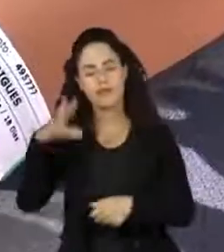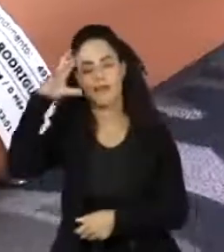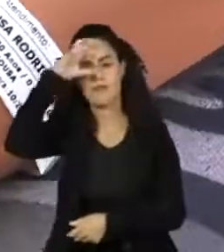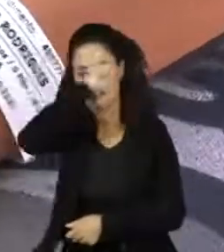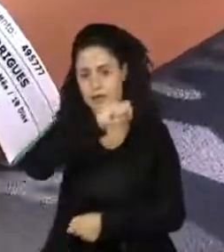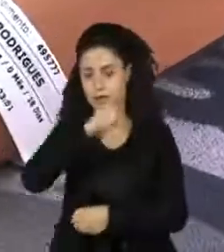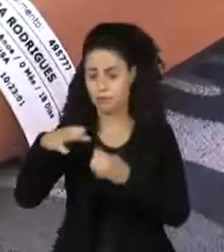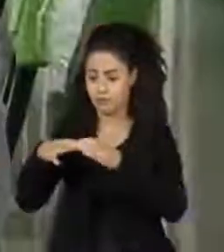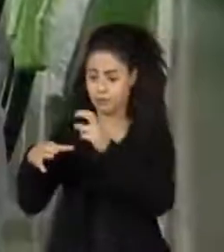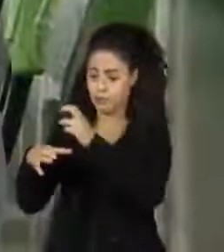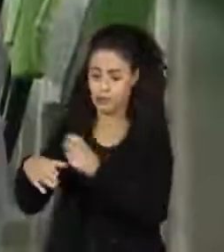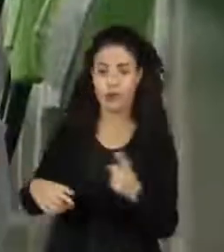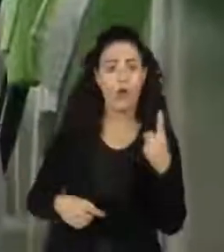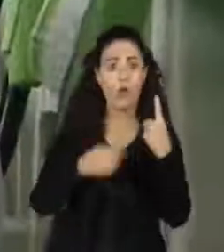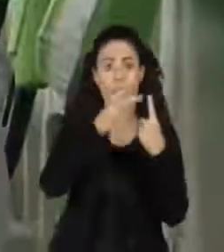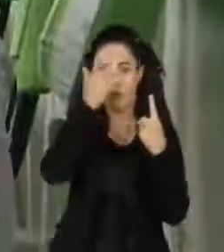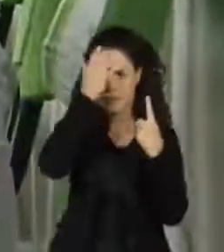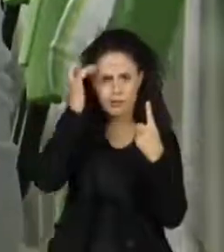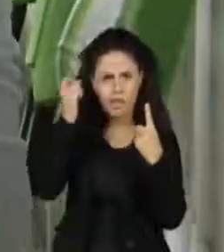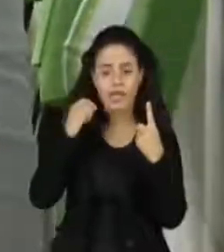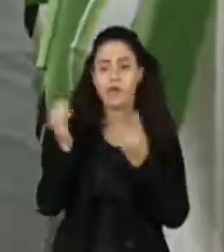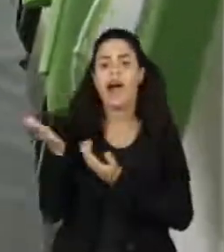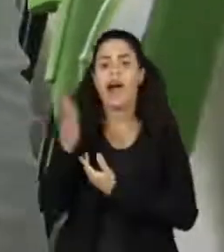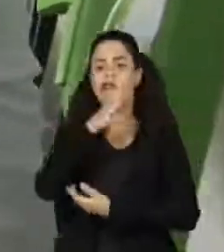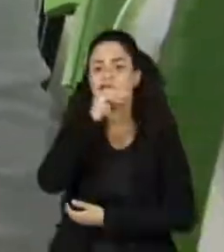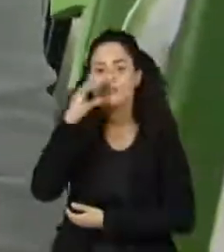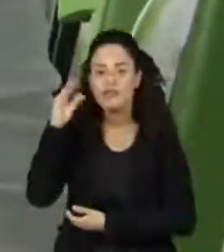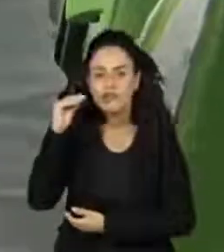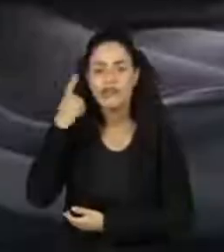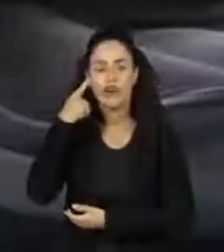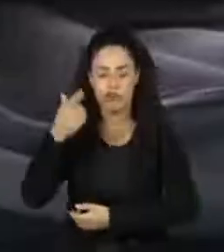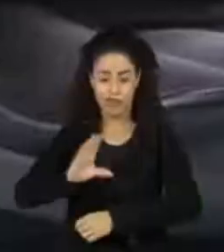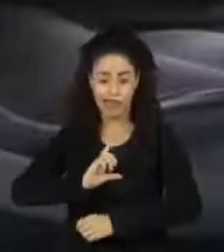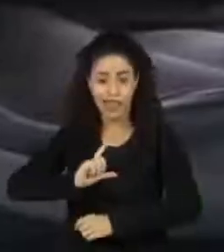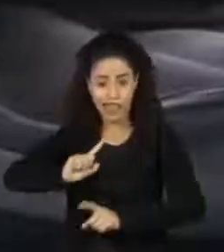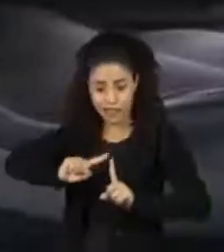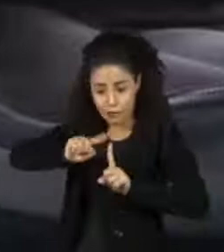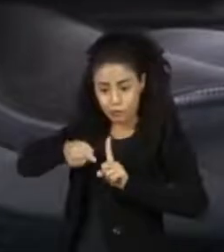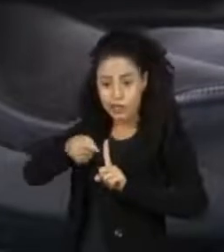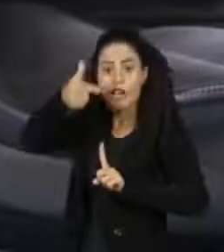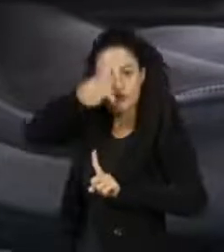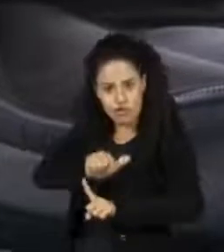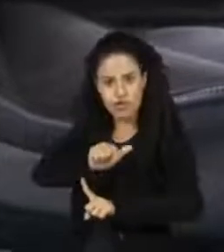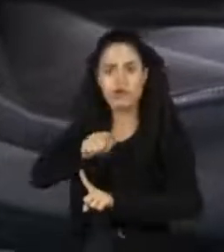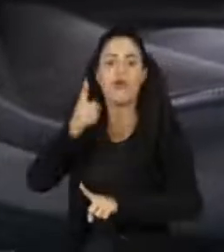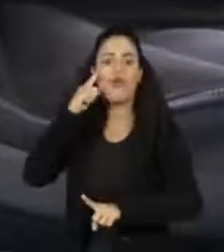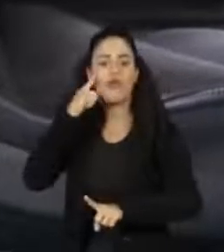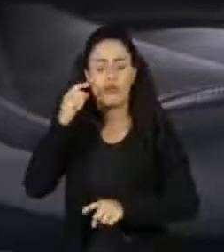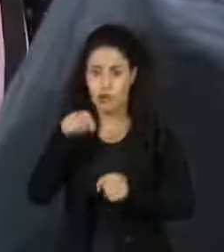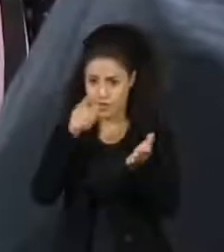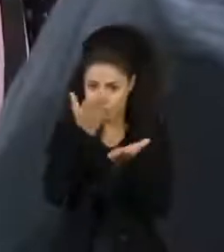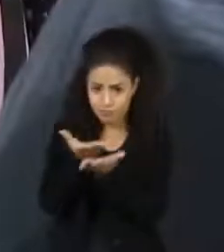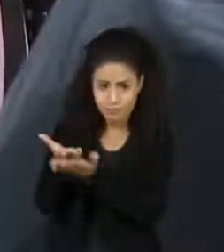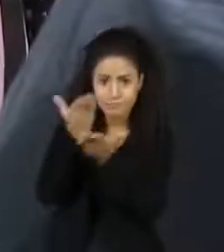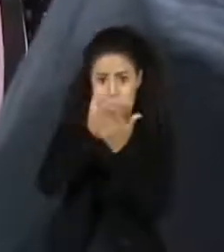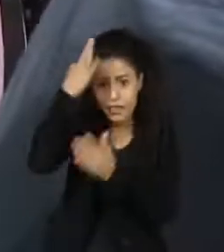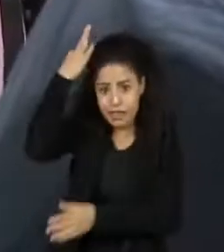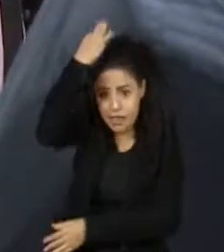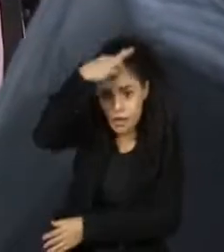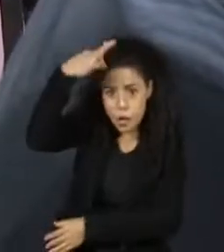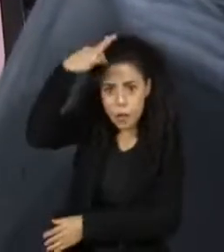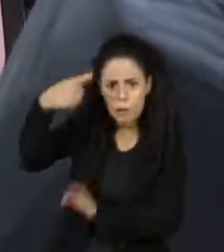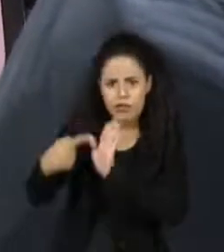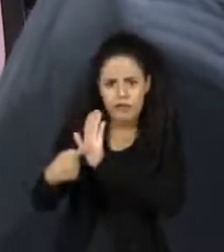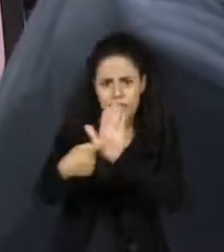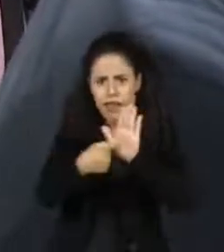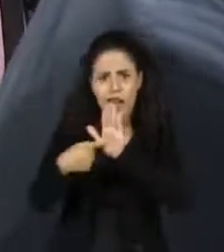cinco adolescentes gestantes volta a engravidar antes de chegar à vida adulta. Um estudo da Universidade Federal do Espírito Santo levou em